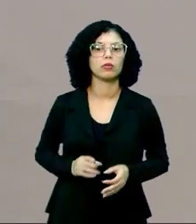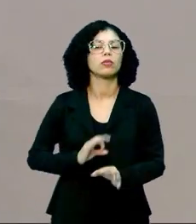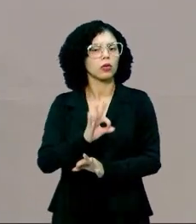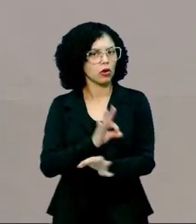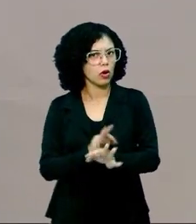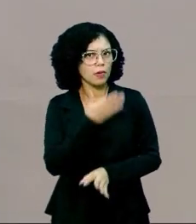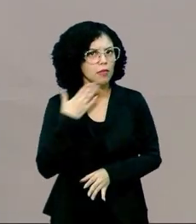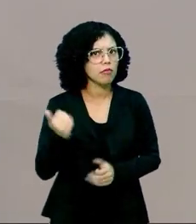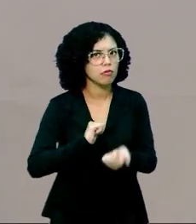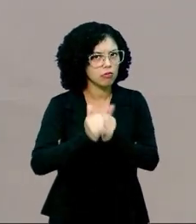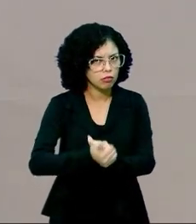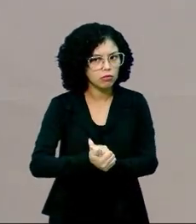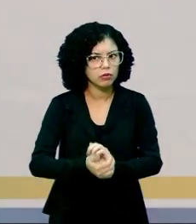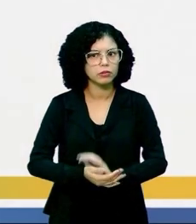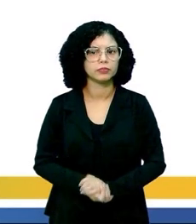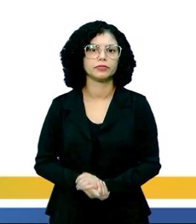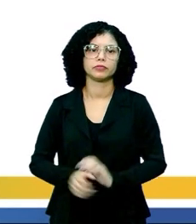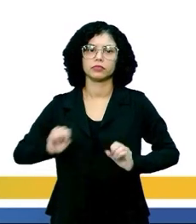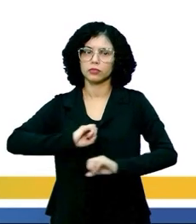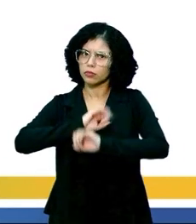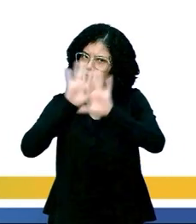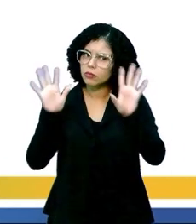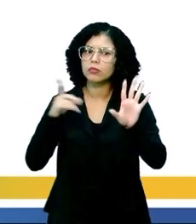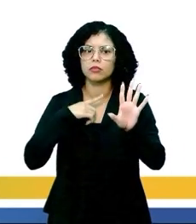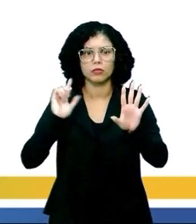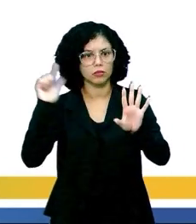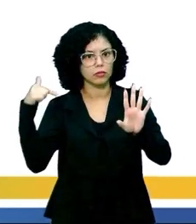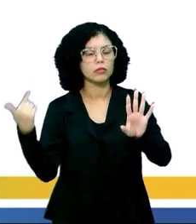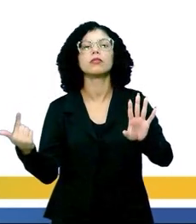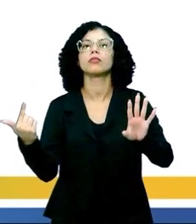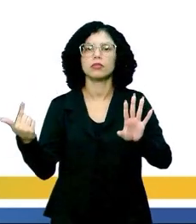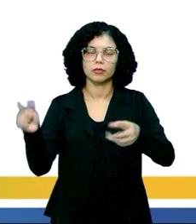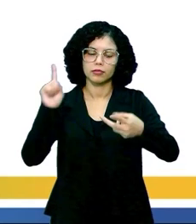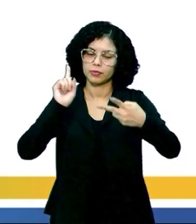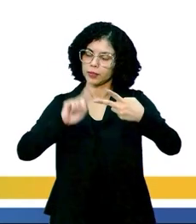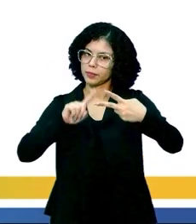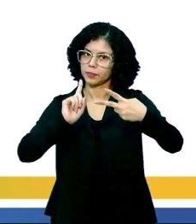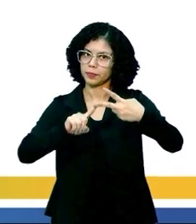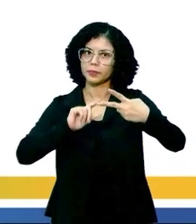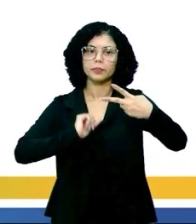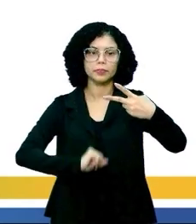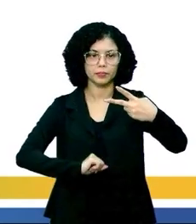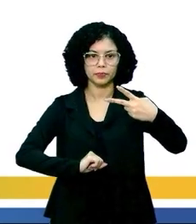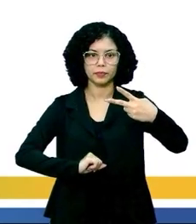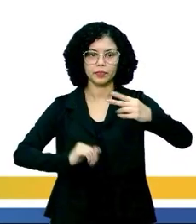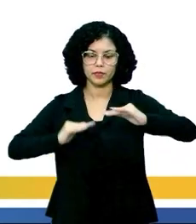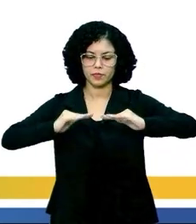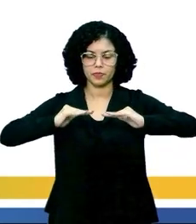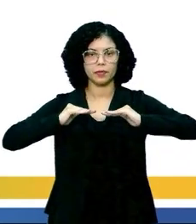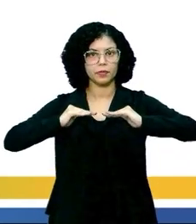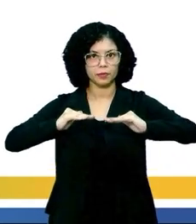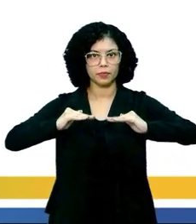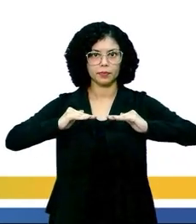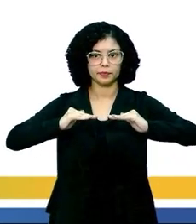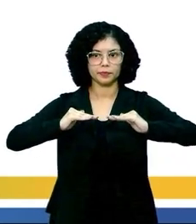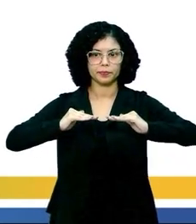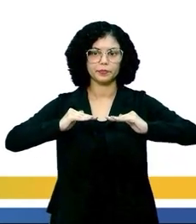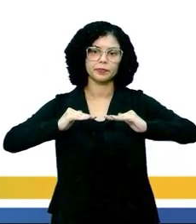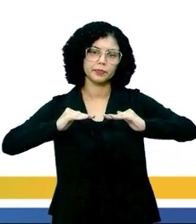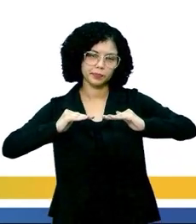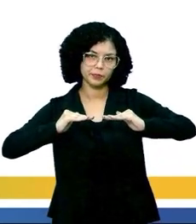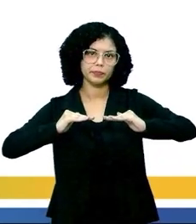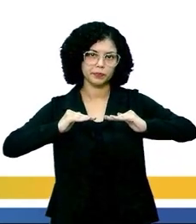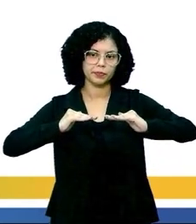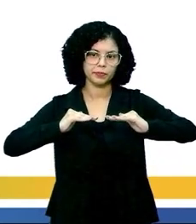adequadamente. Não é à toa que a próxima característica da homeostase é equilíbrio, tá?